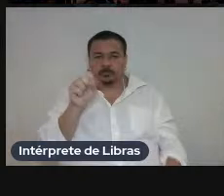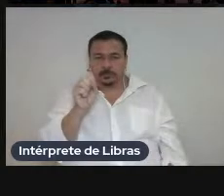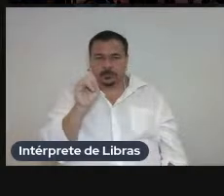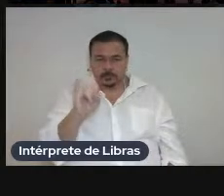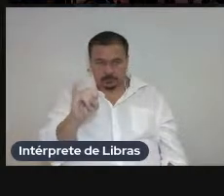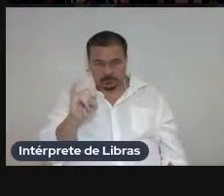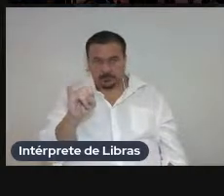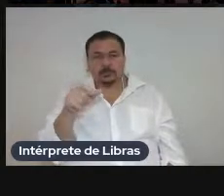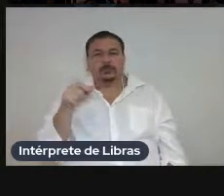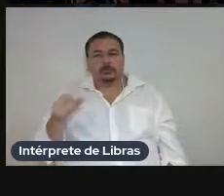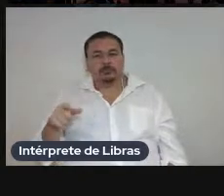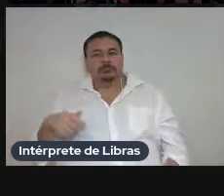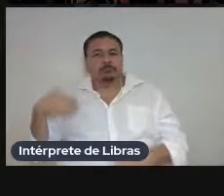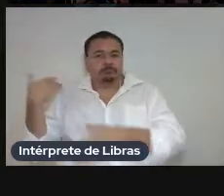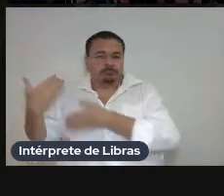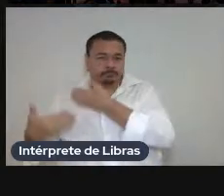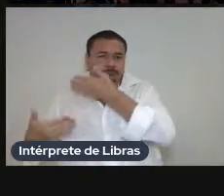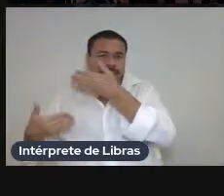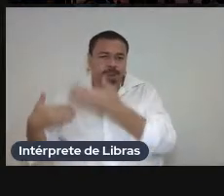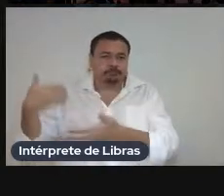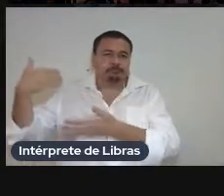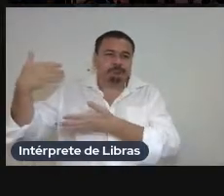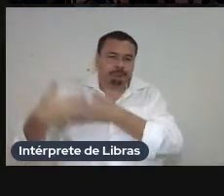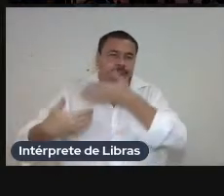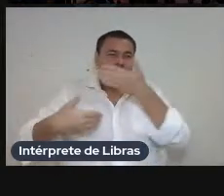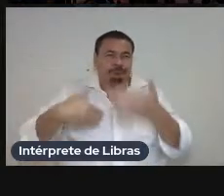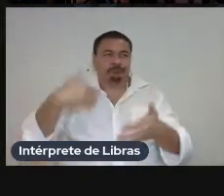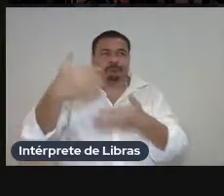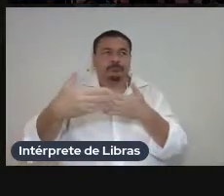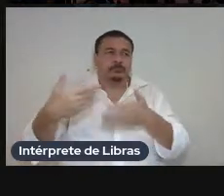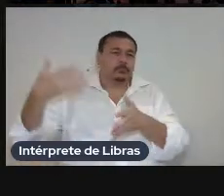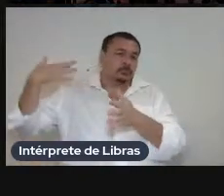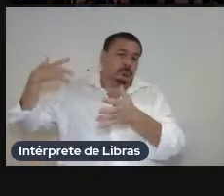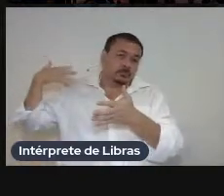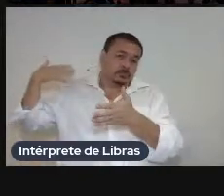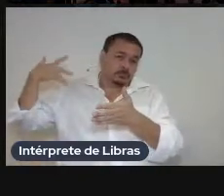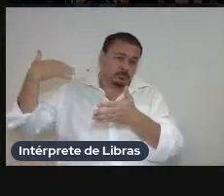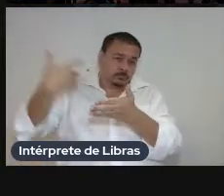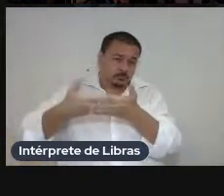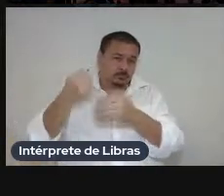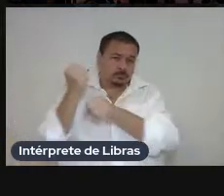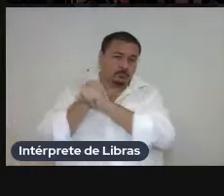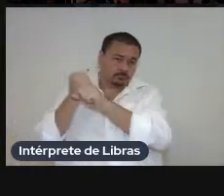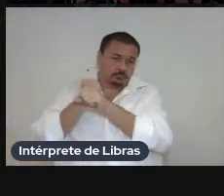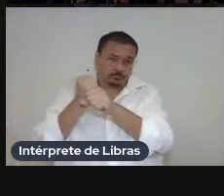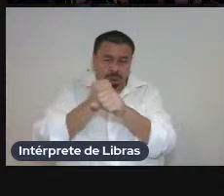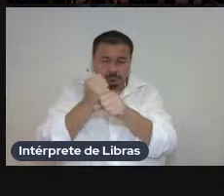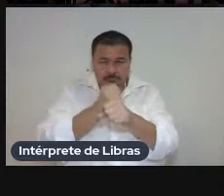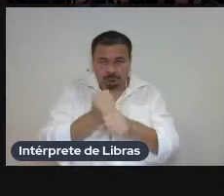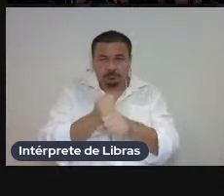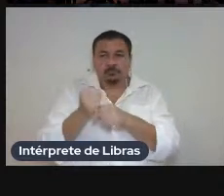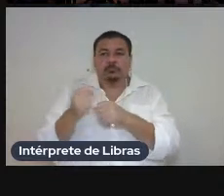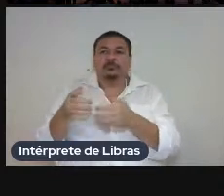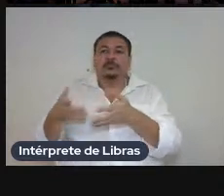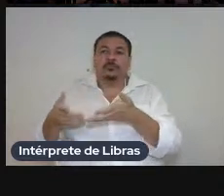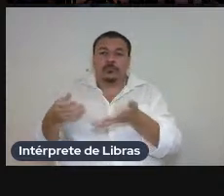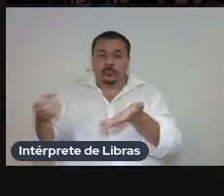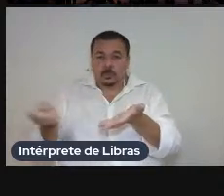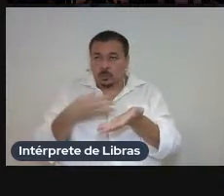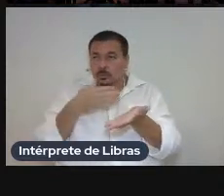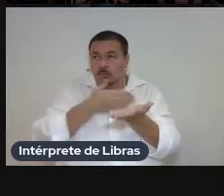trilhou durante todos esses anos desde a entrada no Brasil das traduções